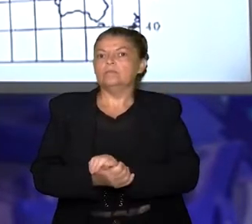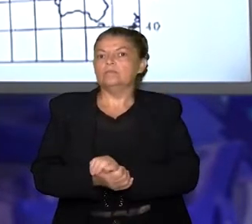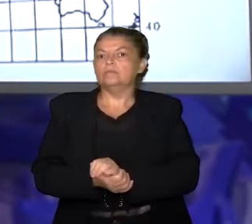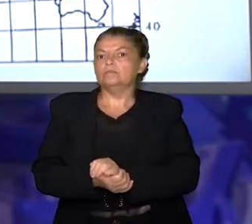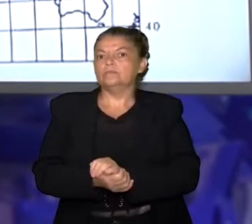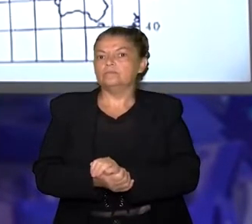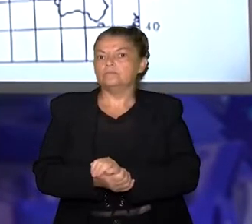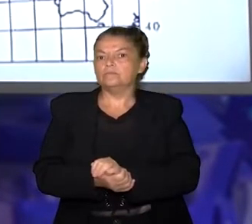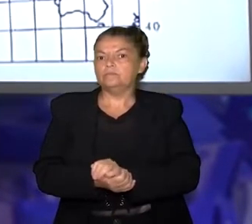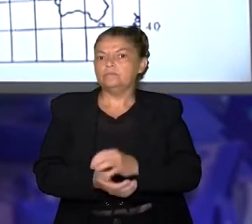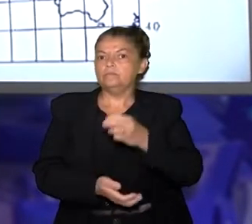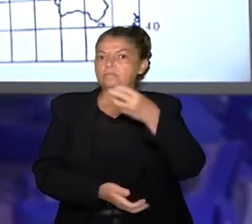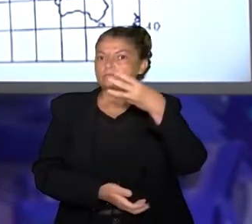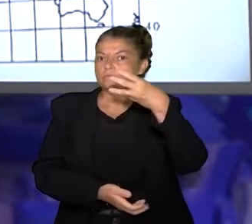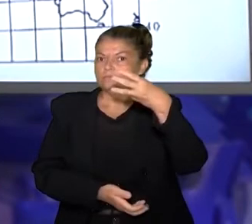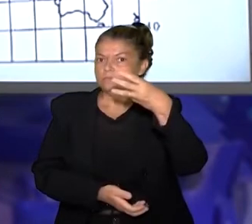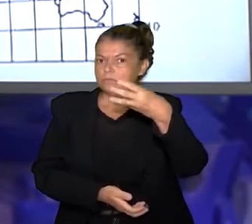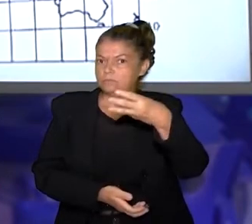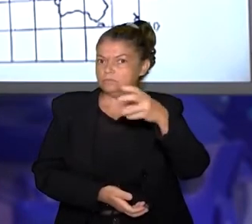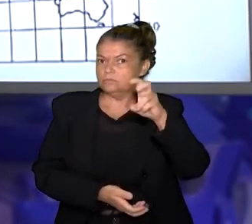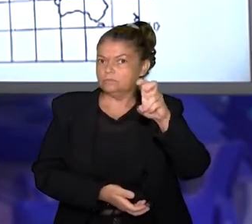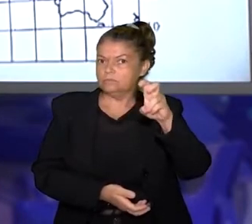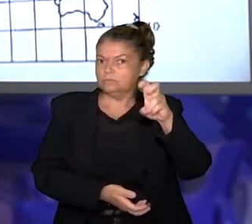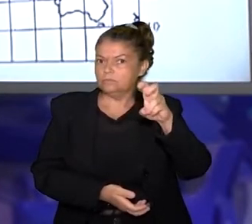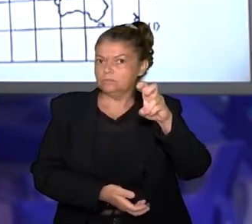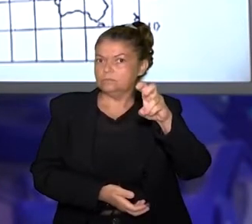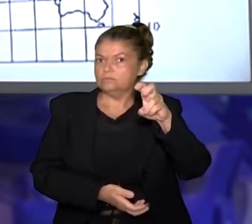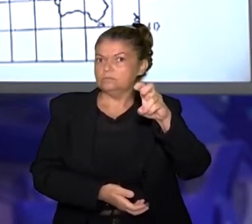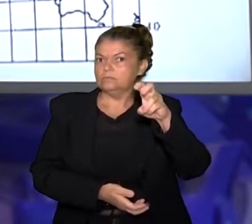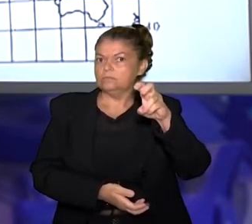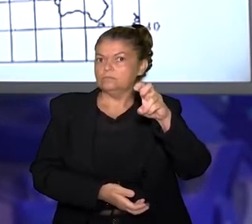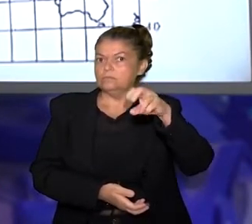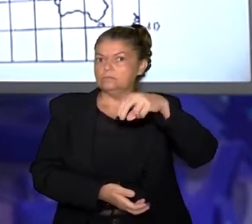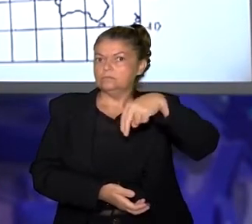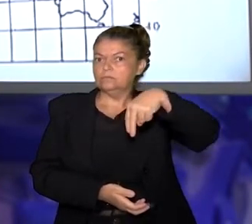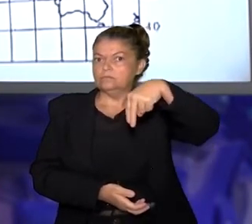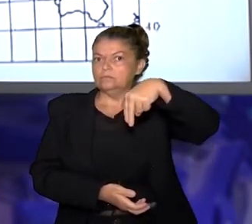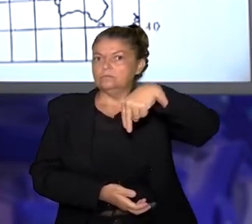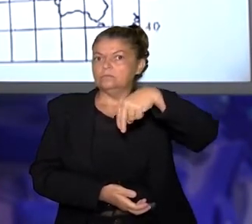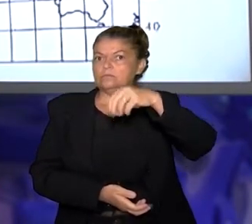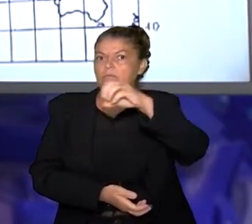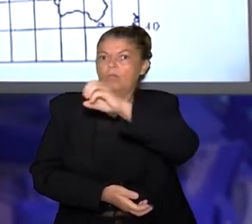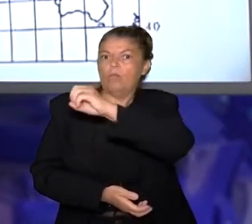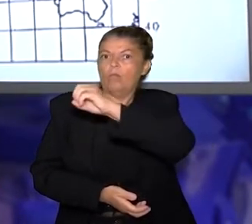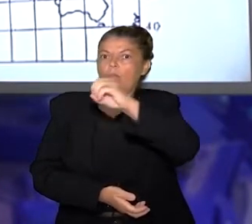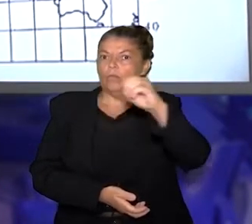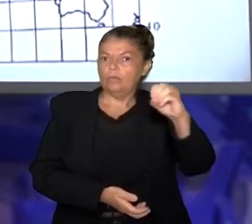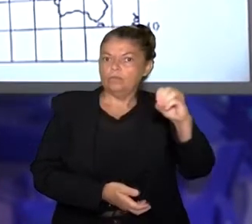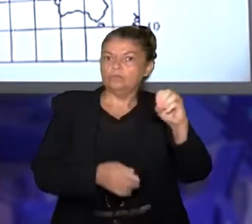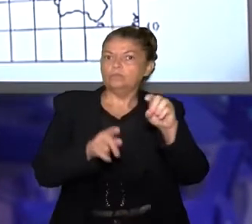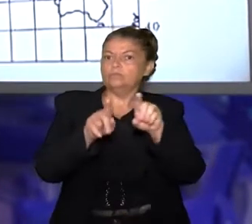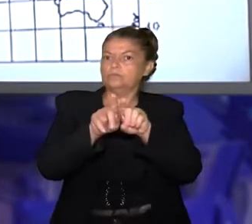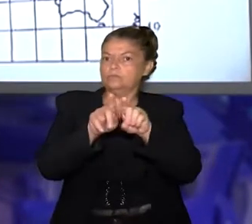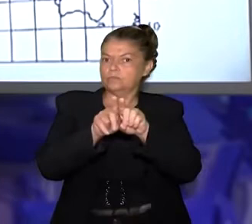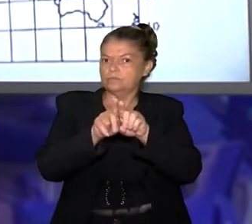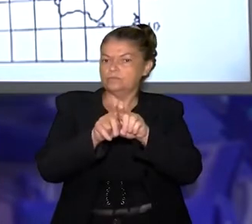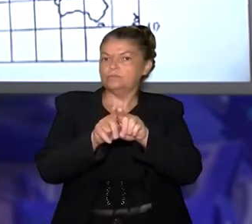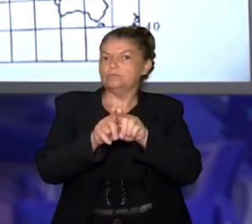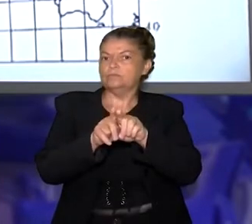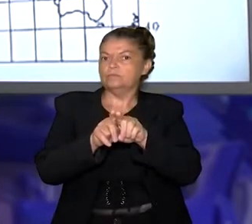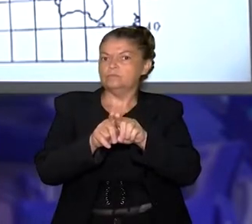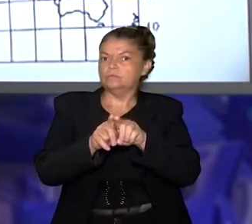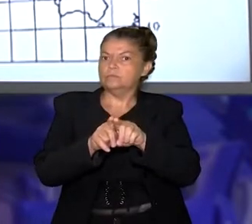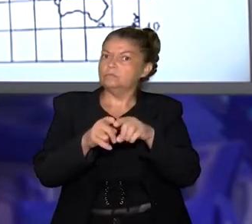longitude oeste e 7 graus de latitude sul, porque nós estamos no hemisfério sul. Isso é uma